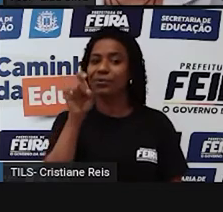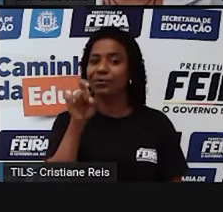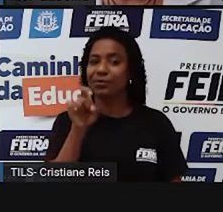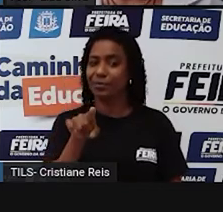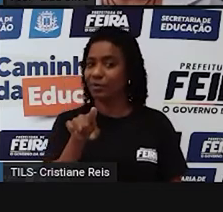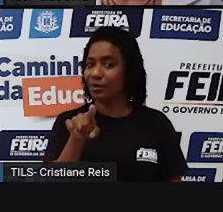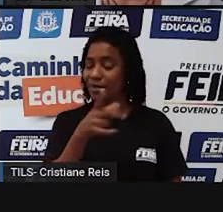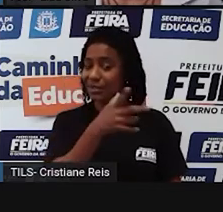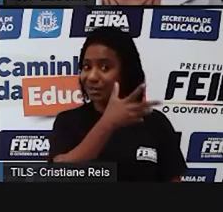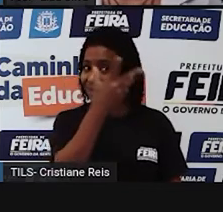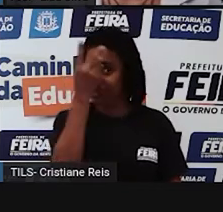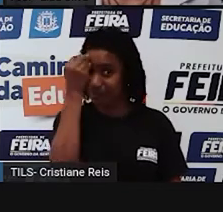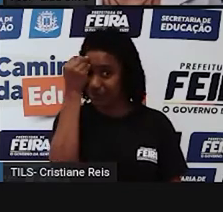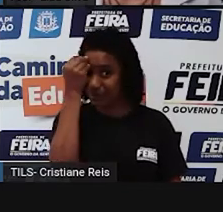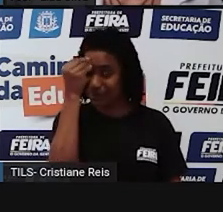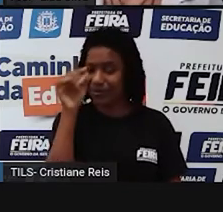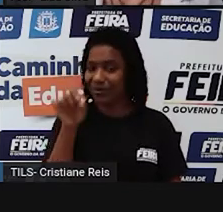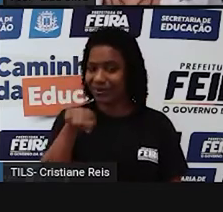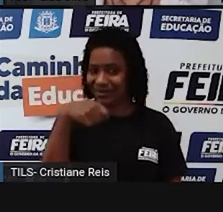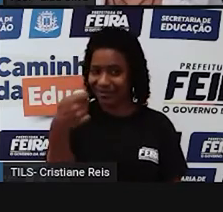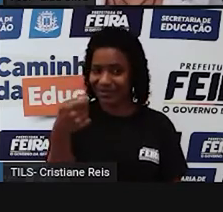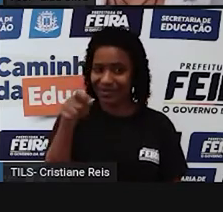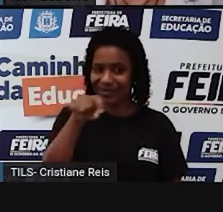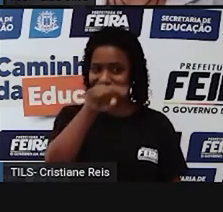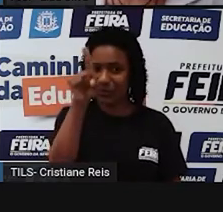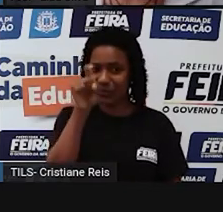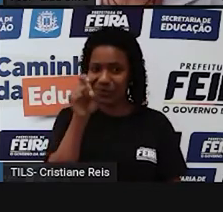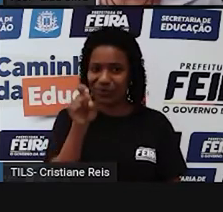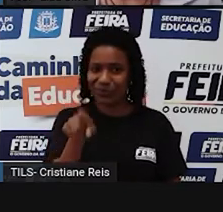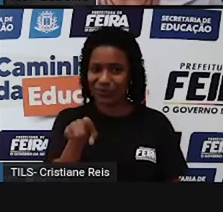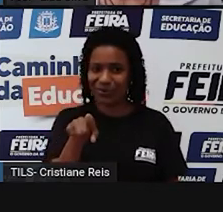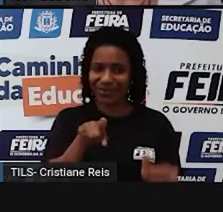interrogação. Ok? Let's go!